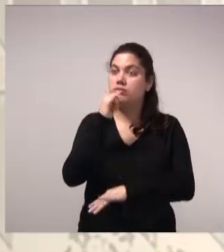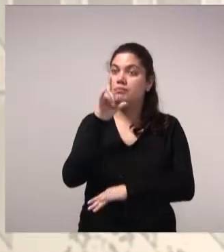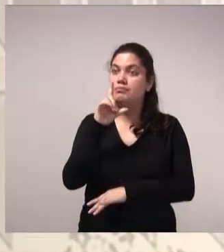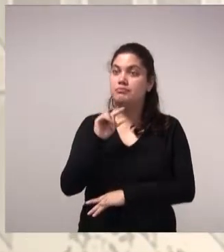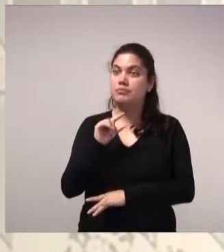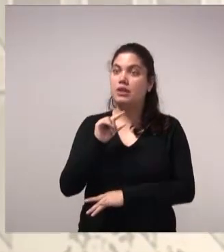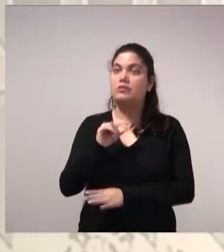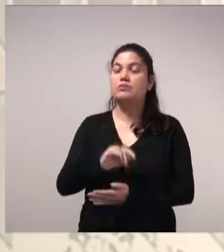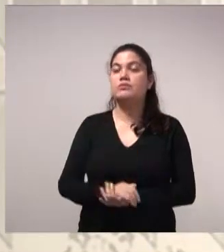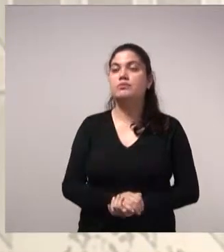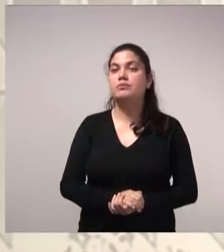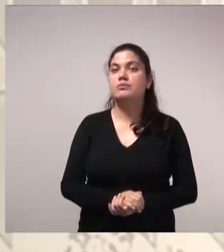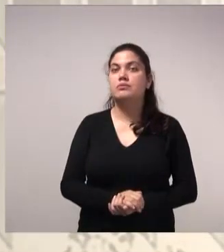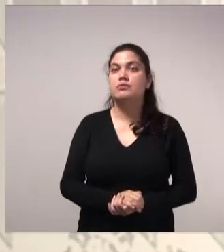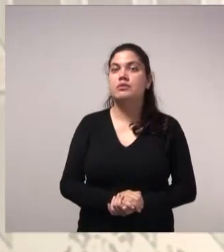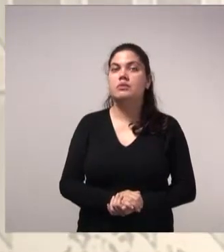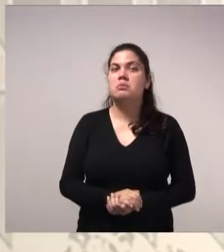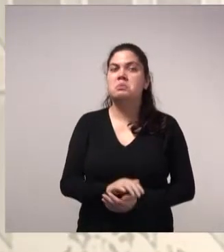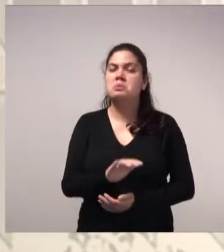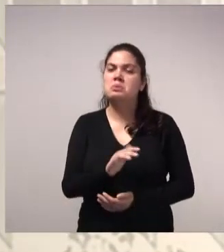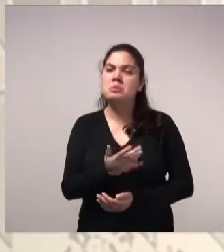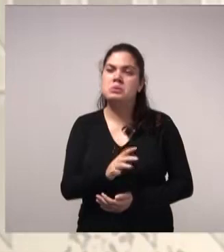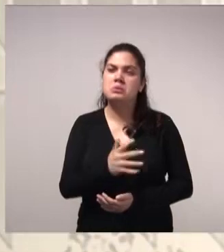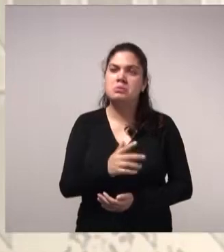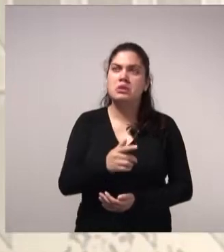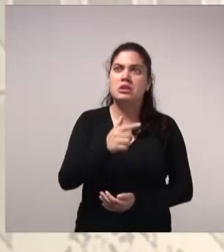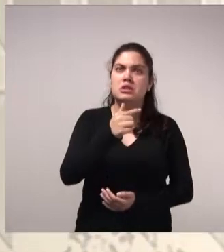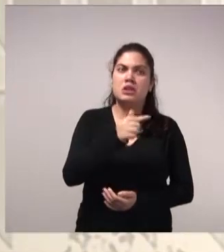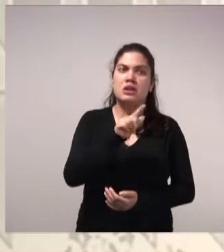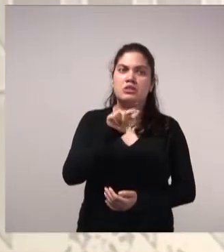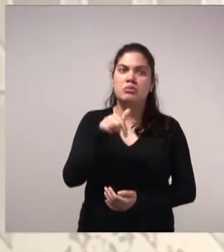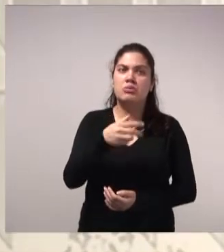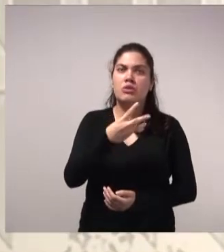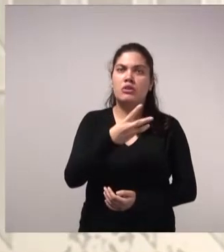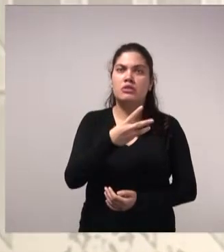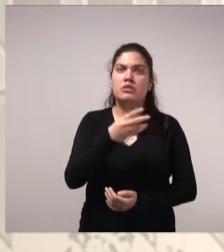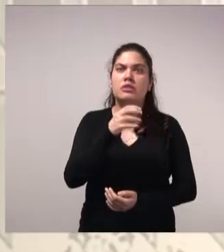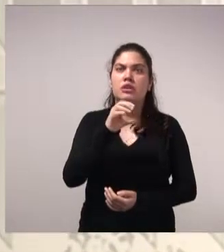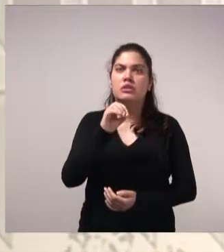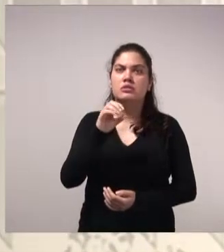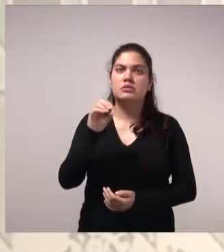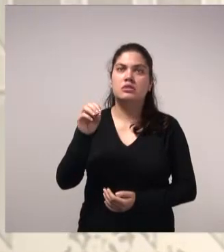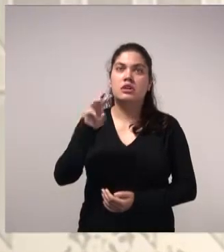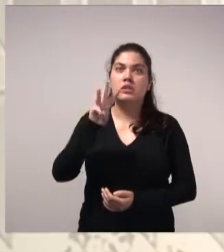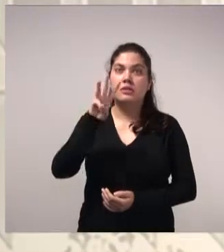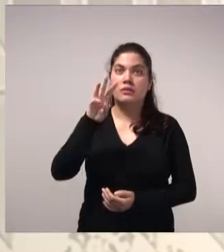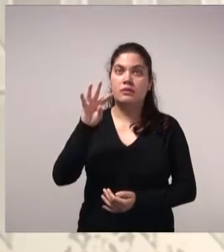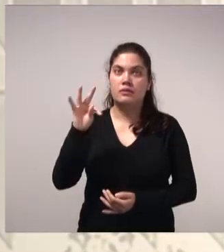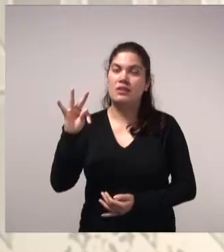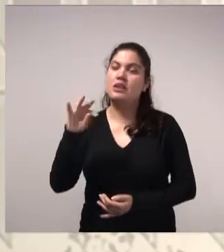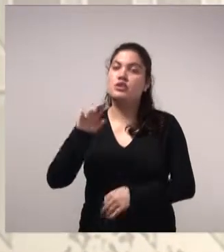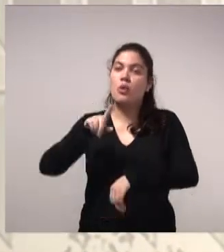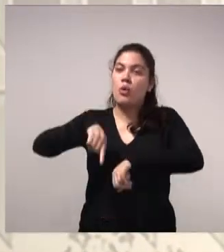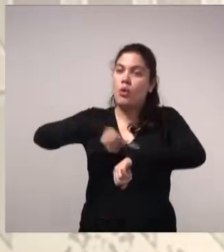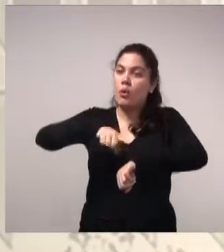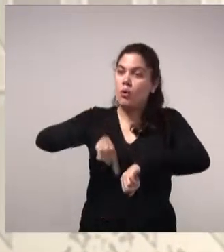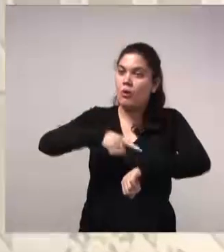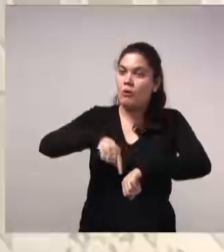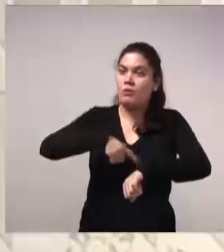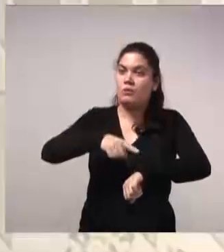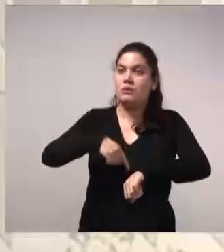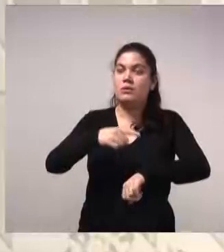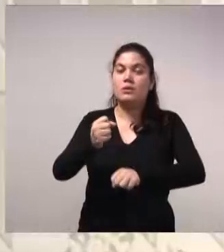Equivalente a aproximadamente 7.300 megawatts hora por ano de redução do consumo